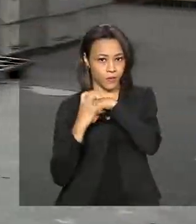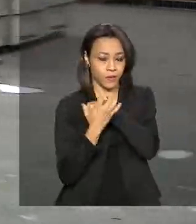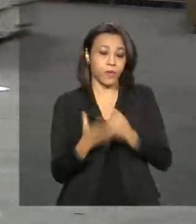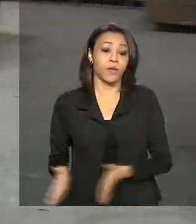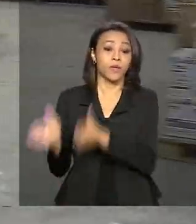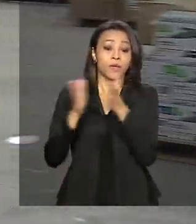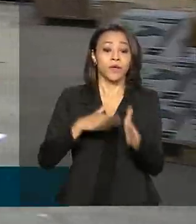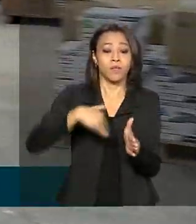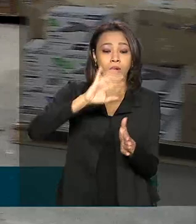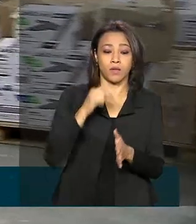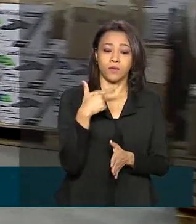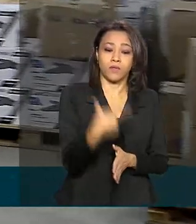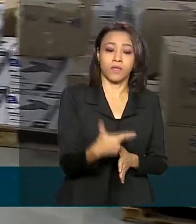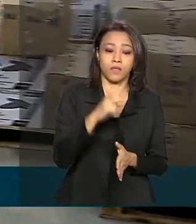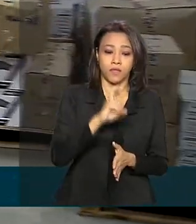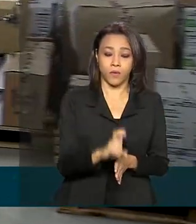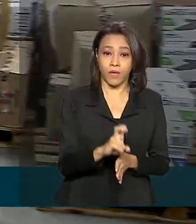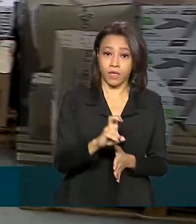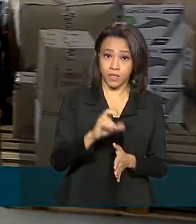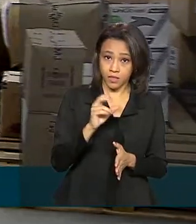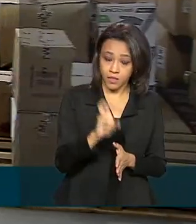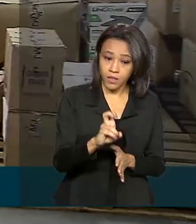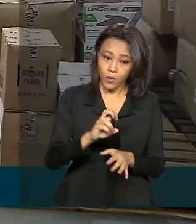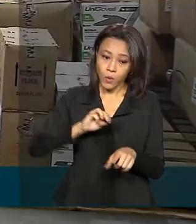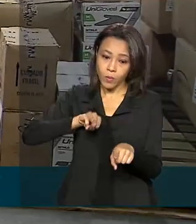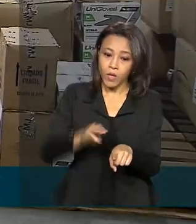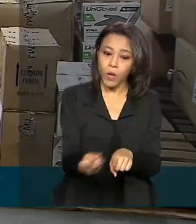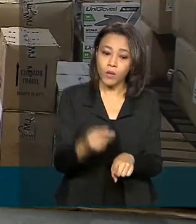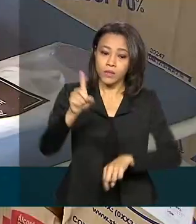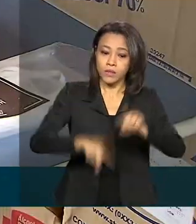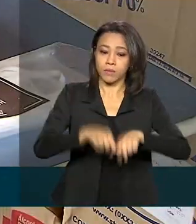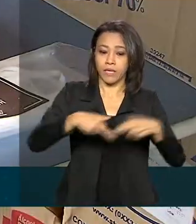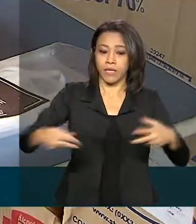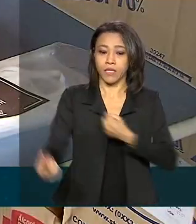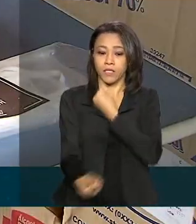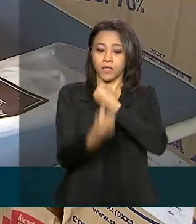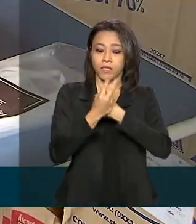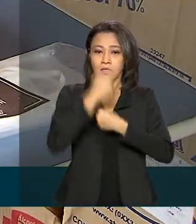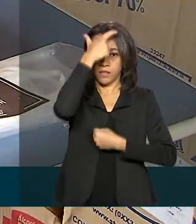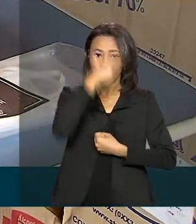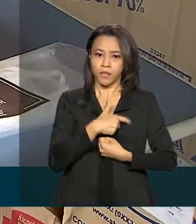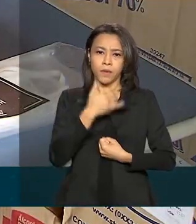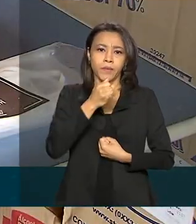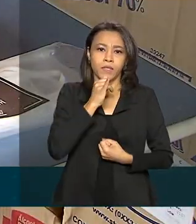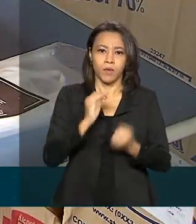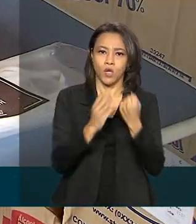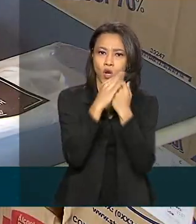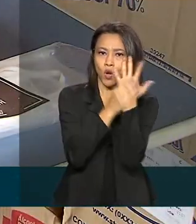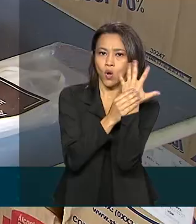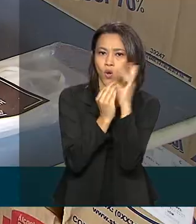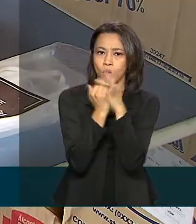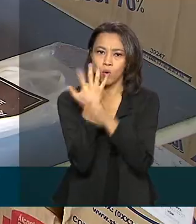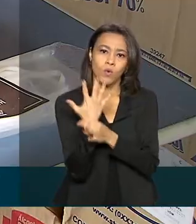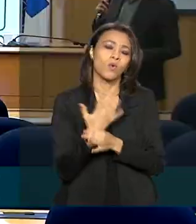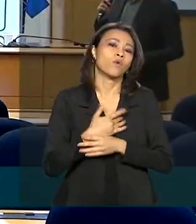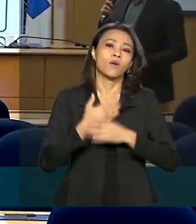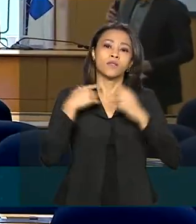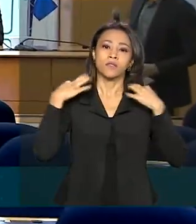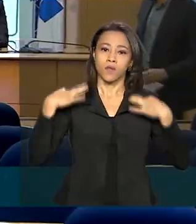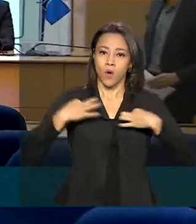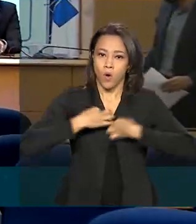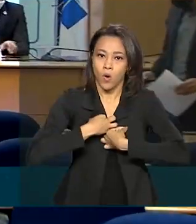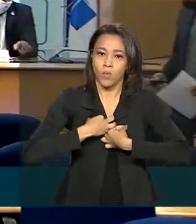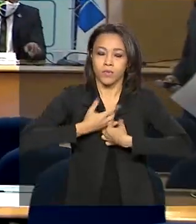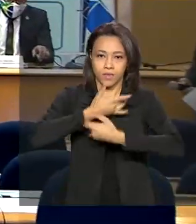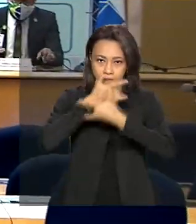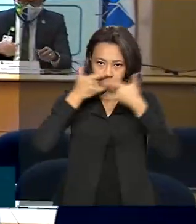255 milhões de equipamentos de proteção individual, como luvas, aventais e máscaras. O